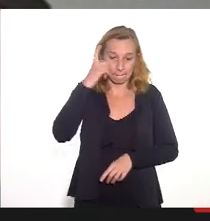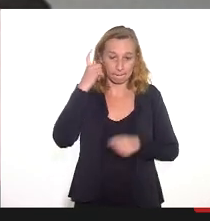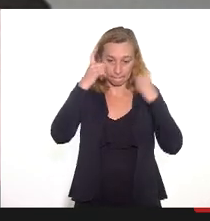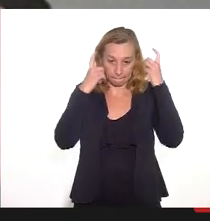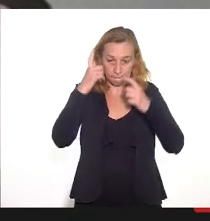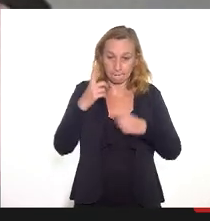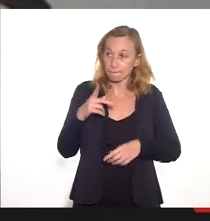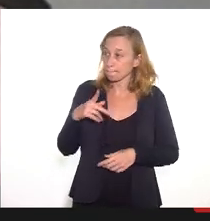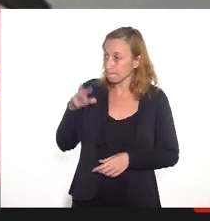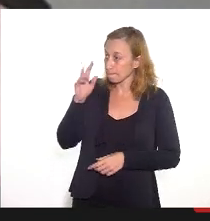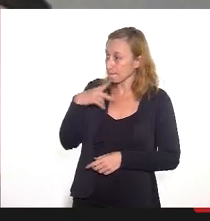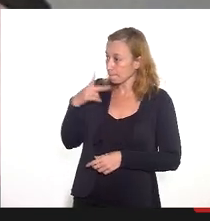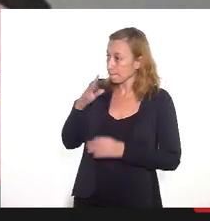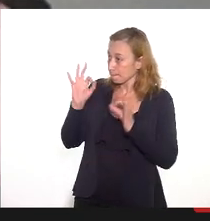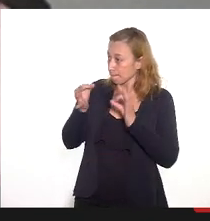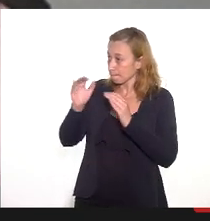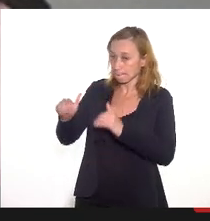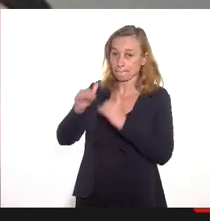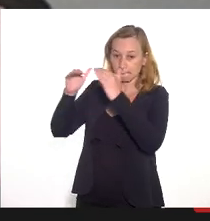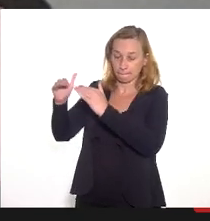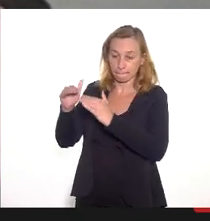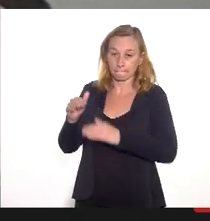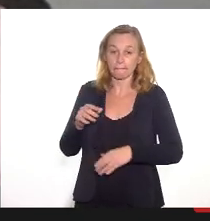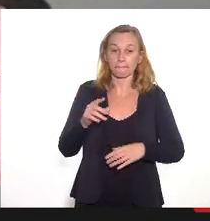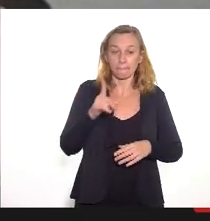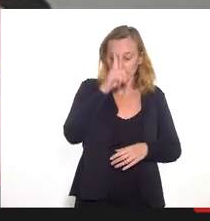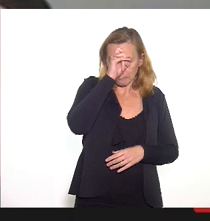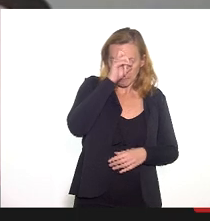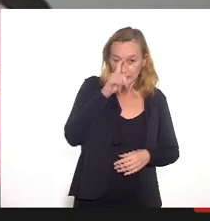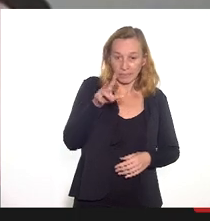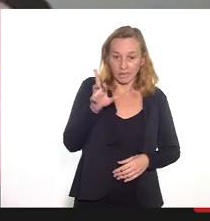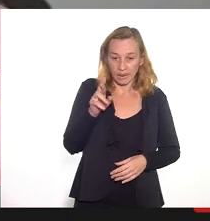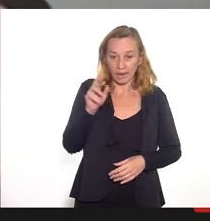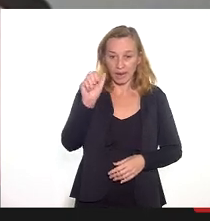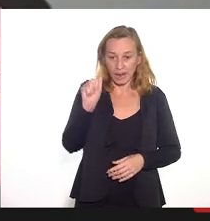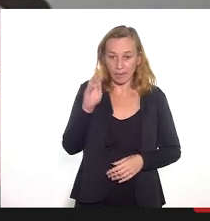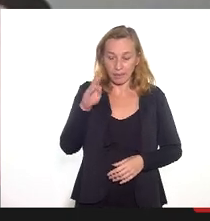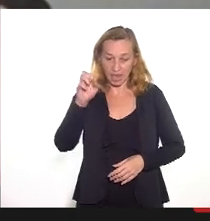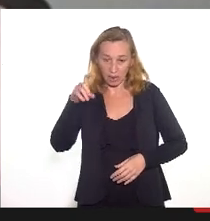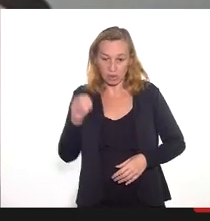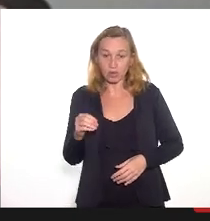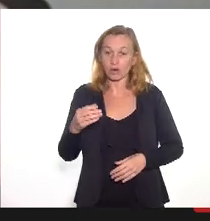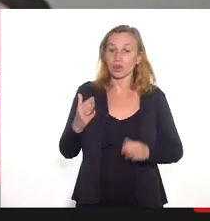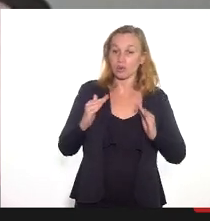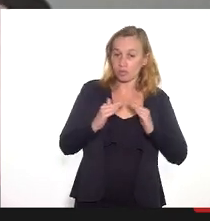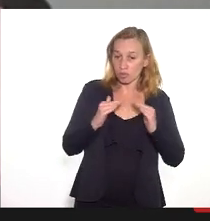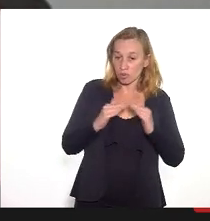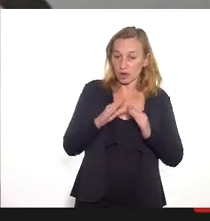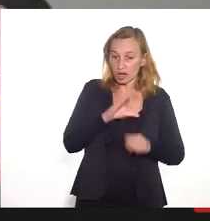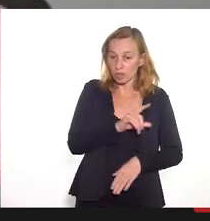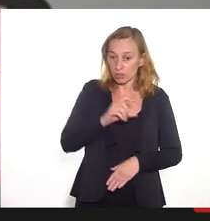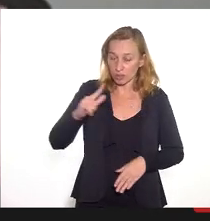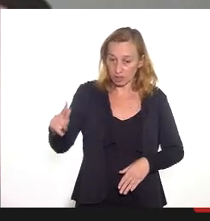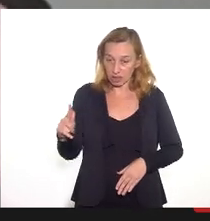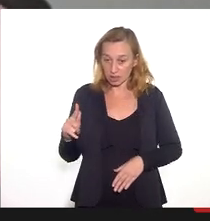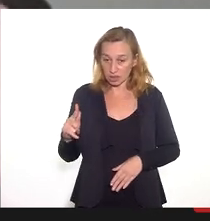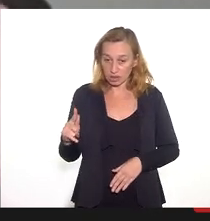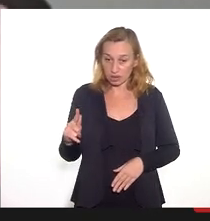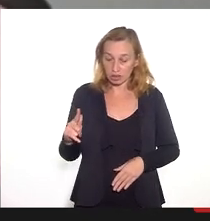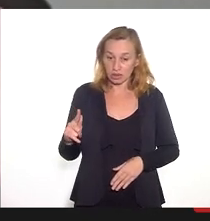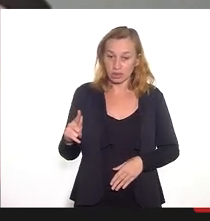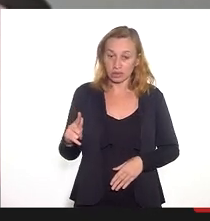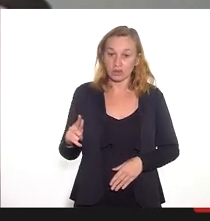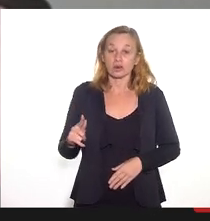colocou bem claro, a questão do hospital Eduardo Rabelo, eu sou moradora de Campo Grande, nascida e criada na Zona Oeste, conheço o Eduardo